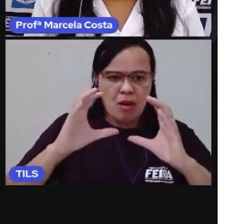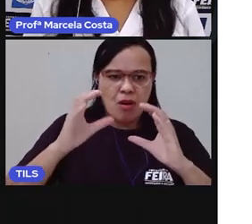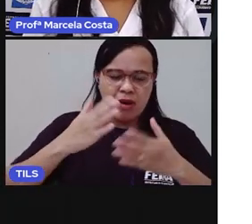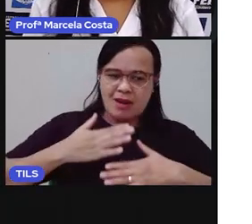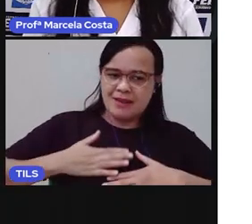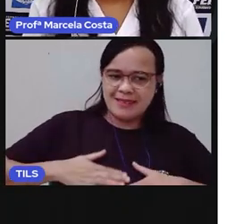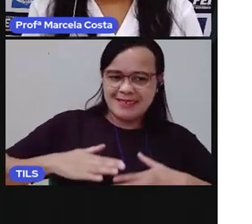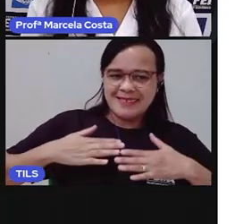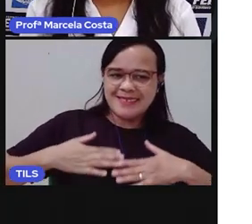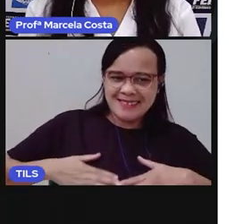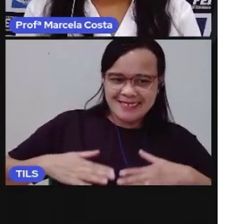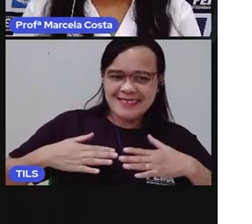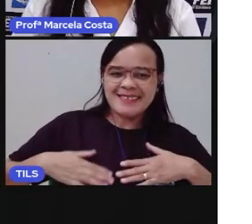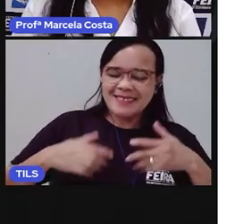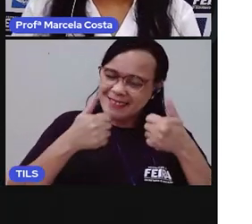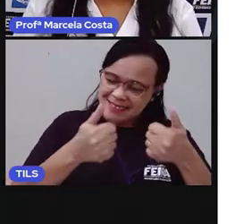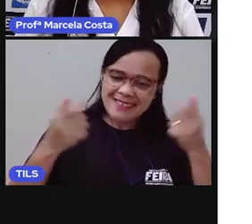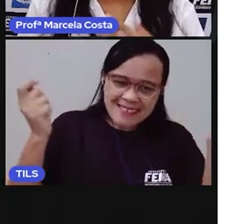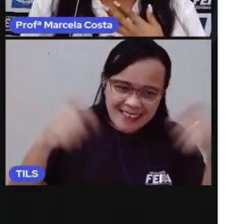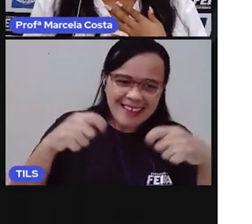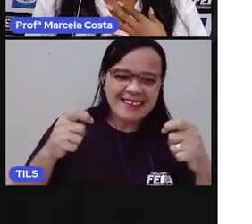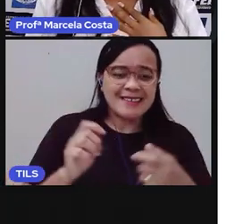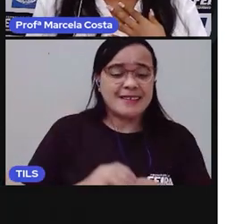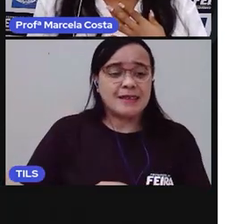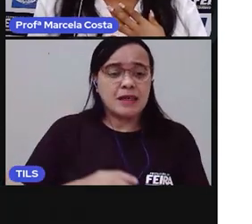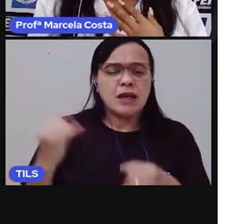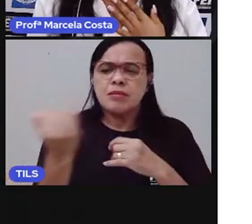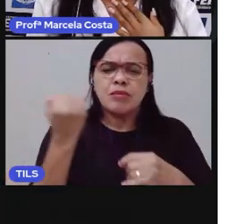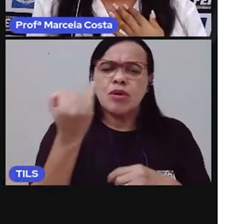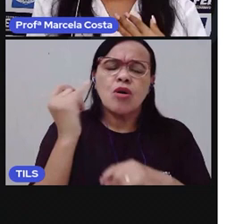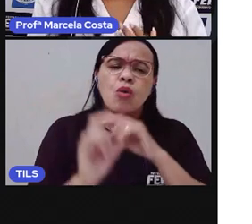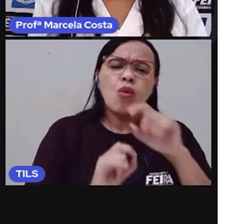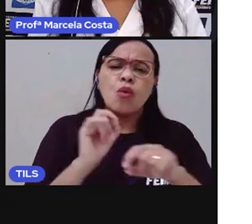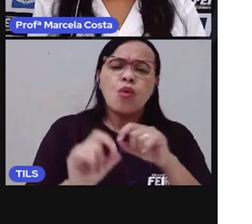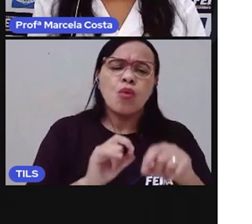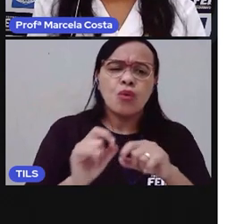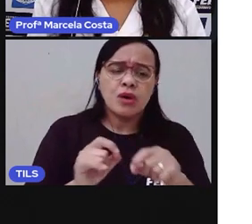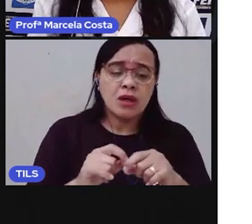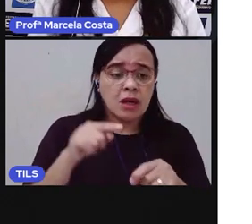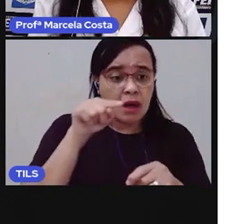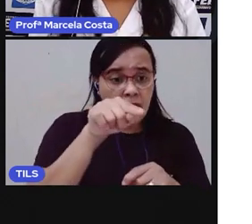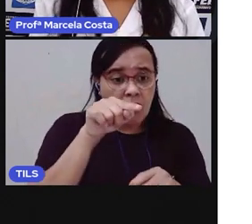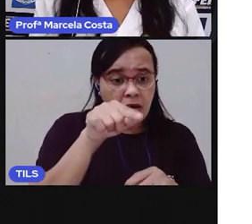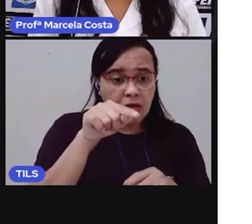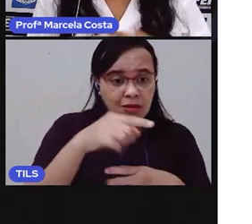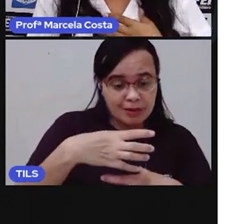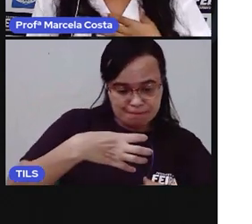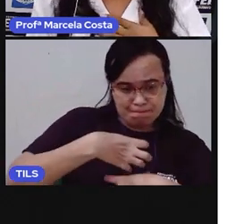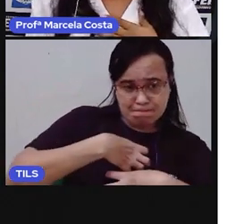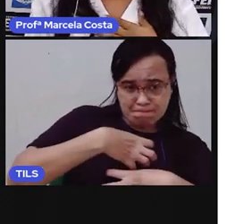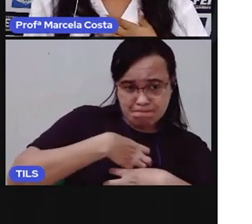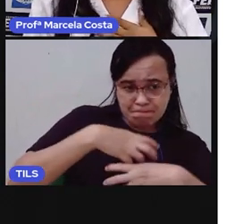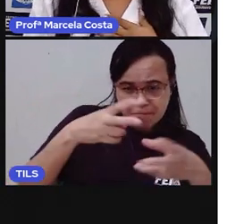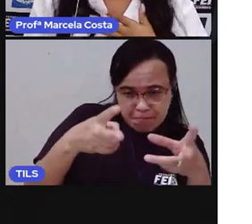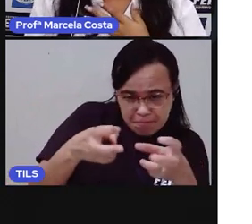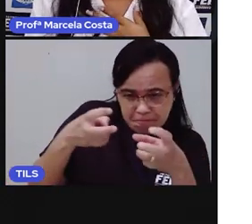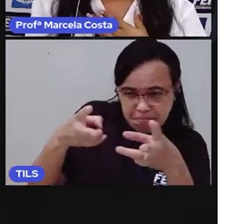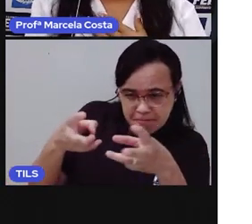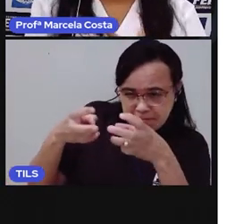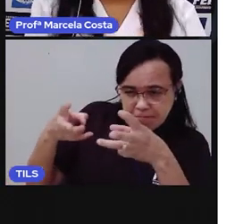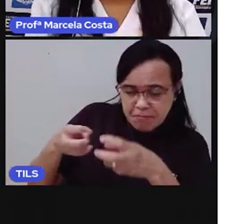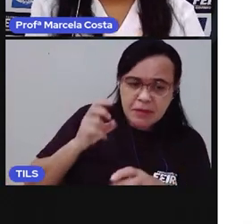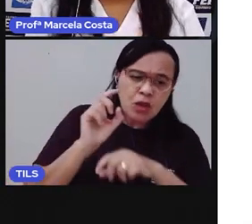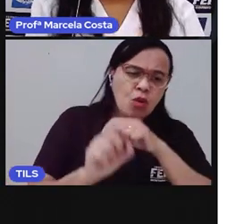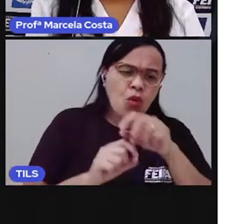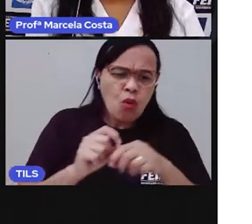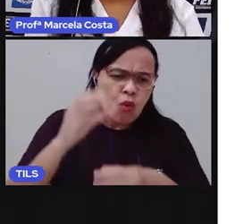O importante é reconhecer quais são as suas emoções. É perceber o que